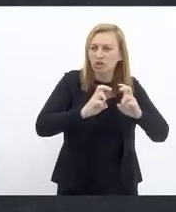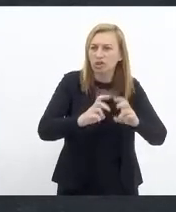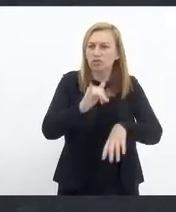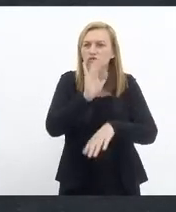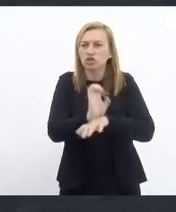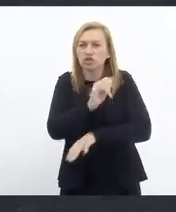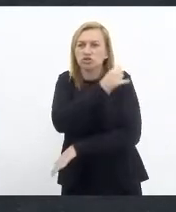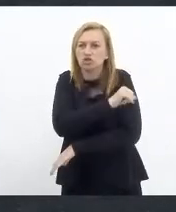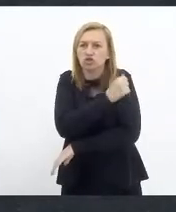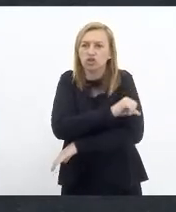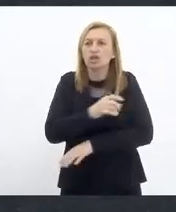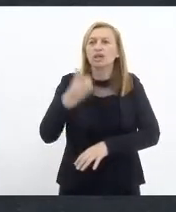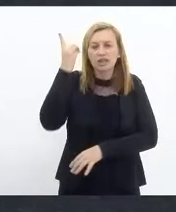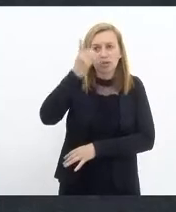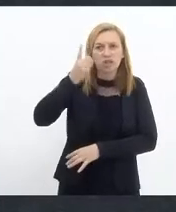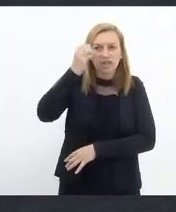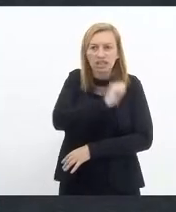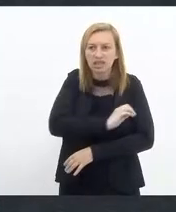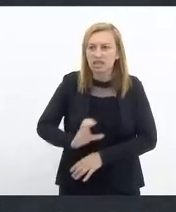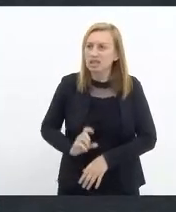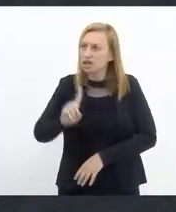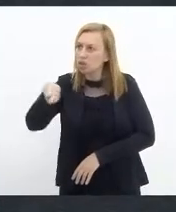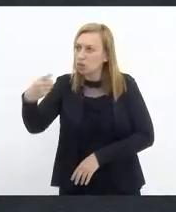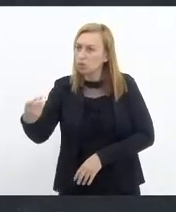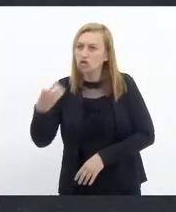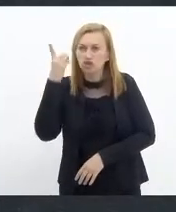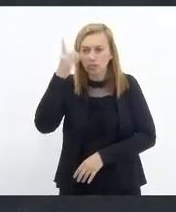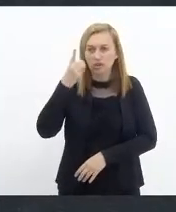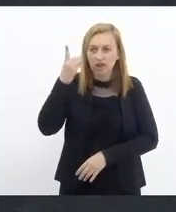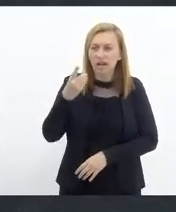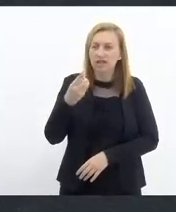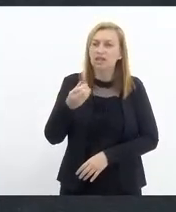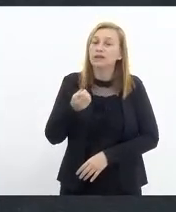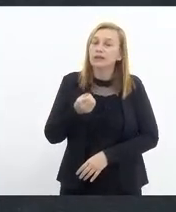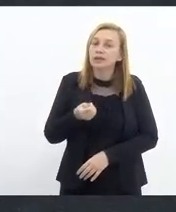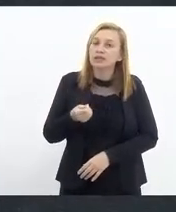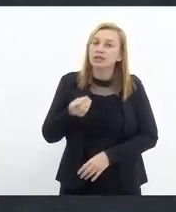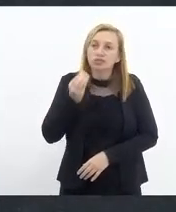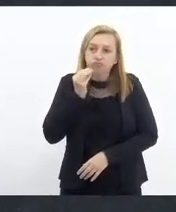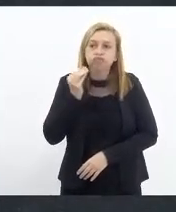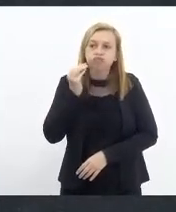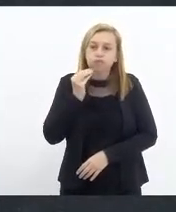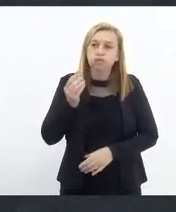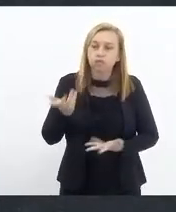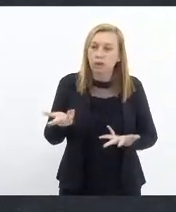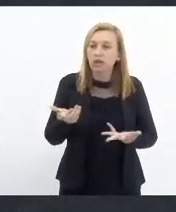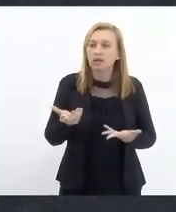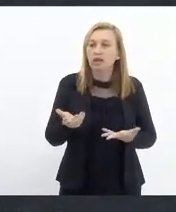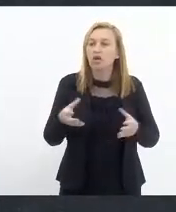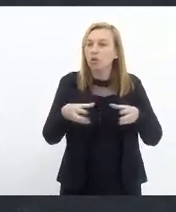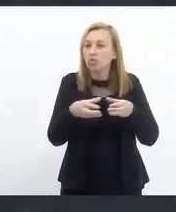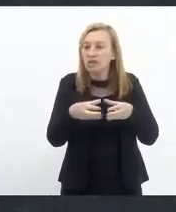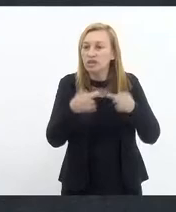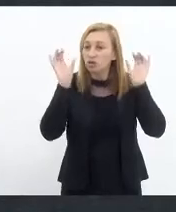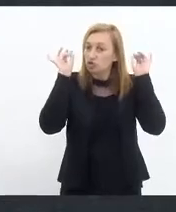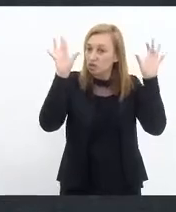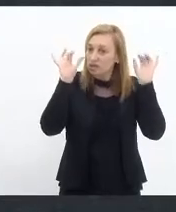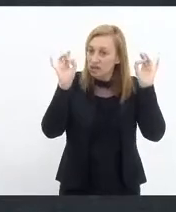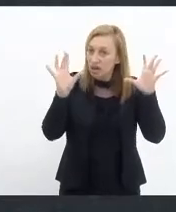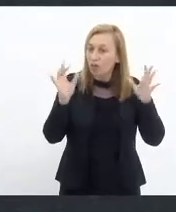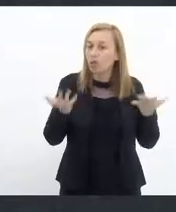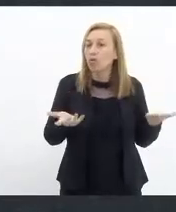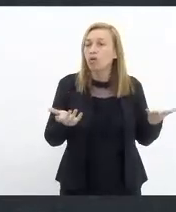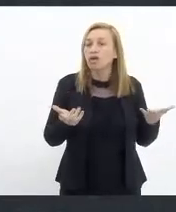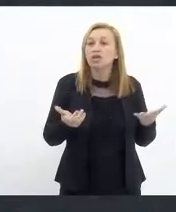de Janeiro. Deputada André Ciriano e demais deputados, nós tentamos por diversas vezes, através de comissão especial, tentar tratar